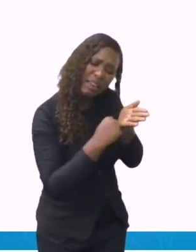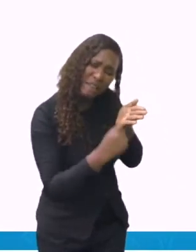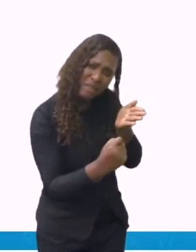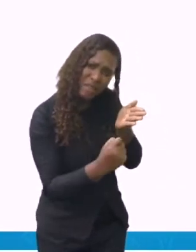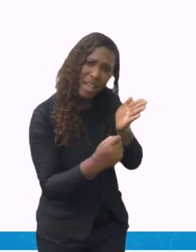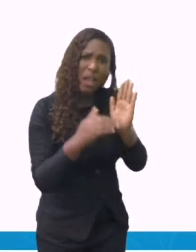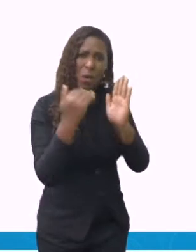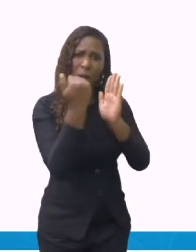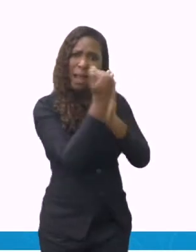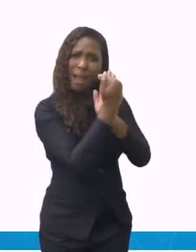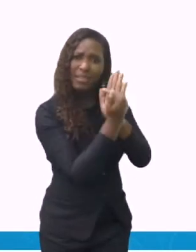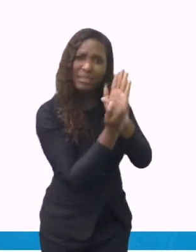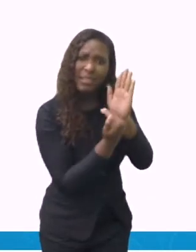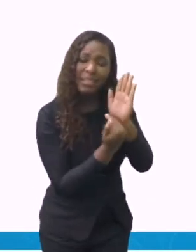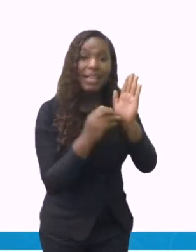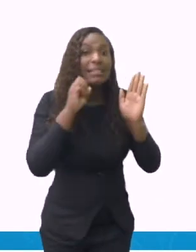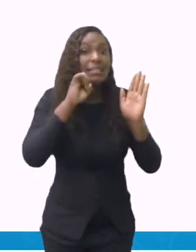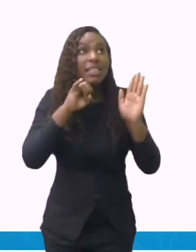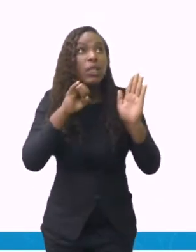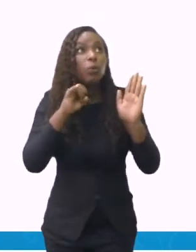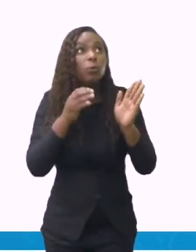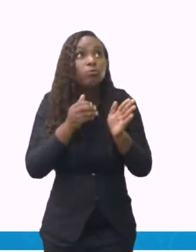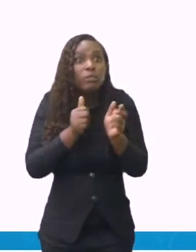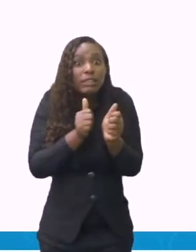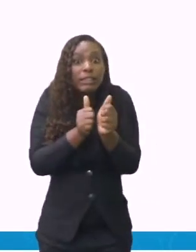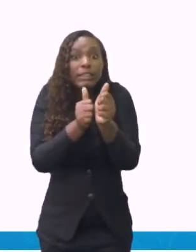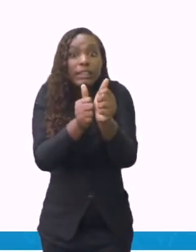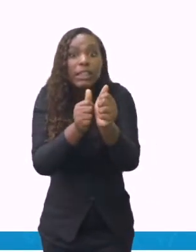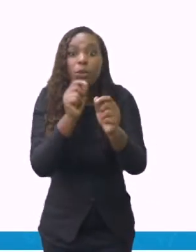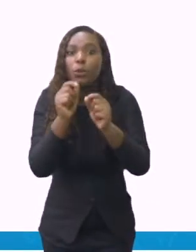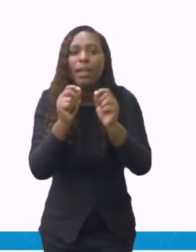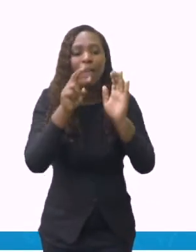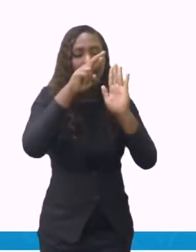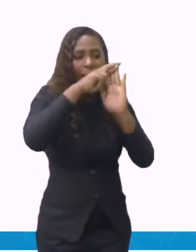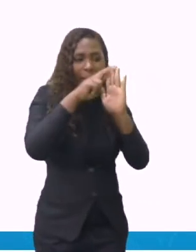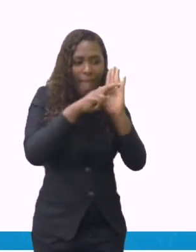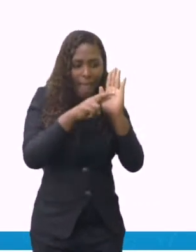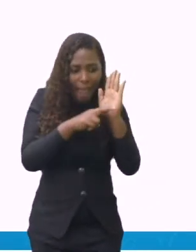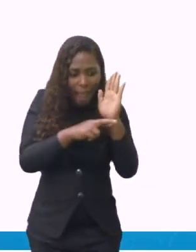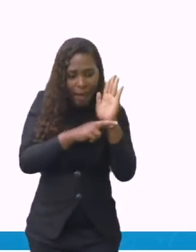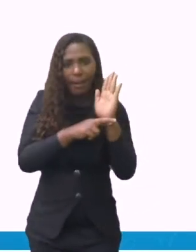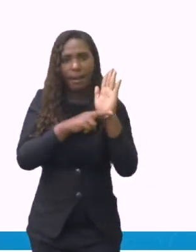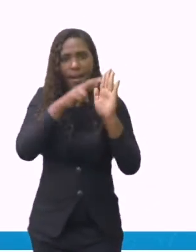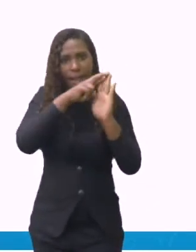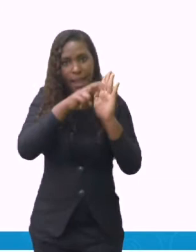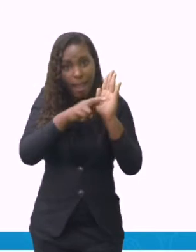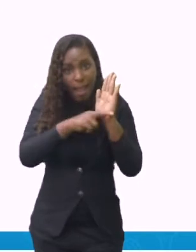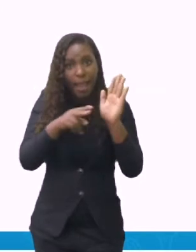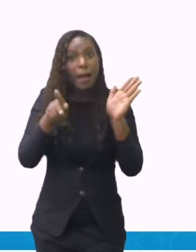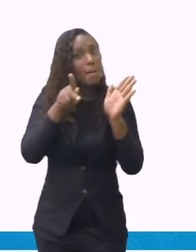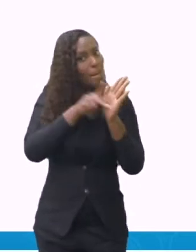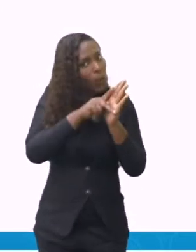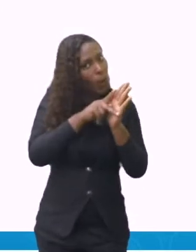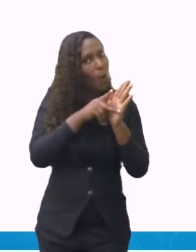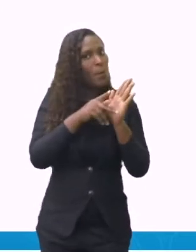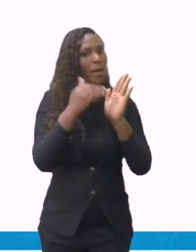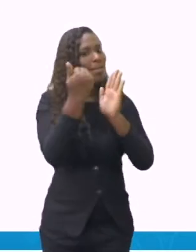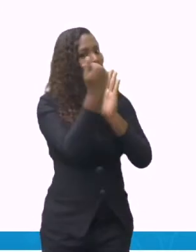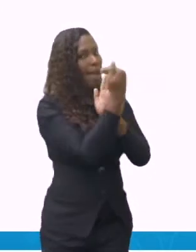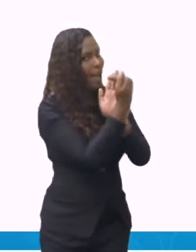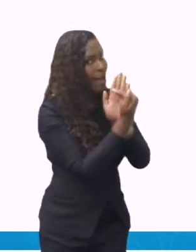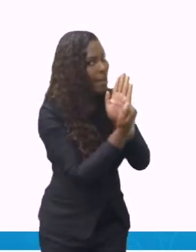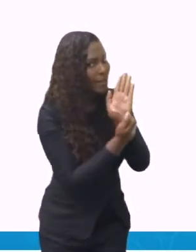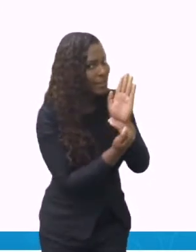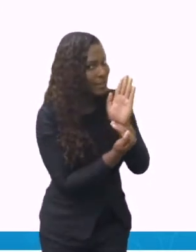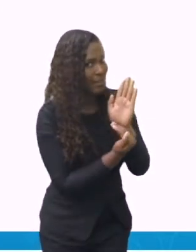feitas para escrever uma receita. O que precisa ter no texto receita, que se diz uma